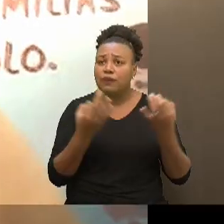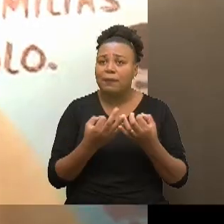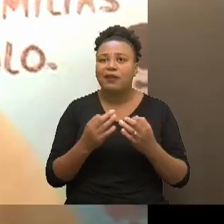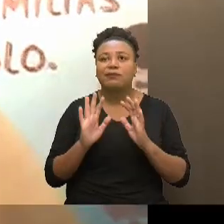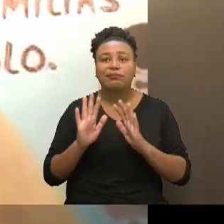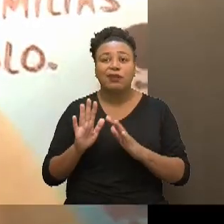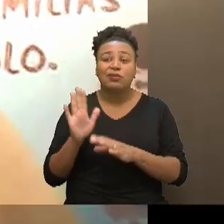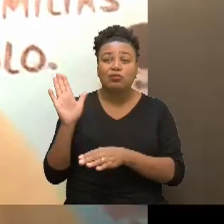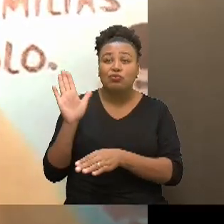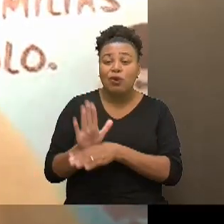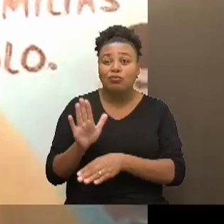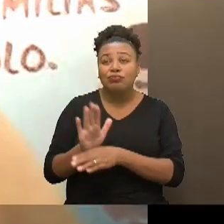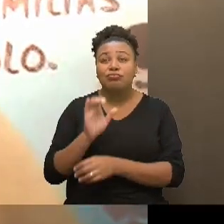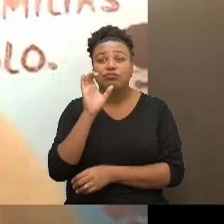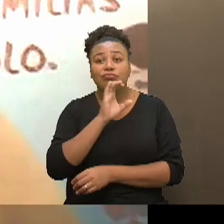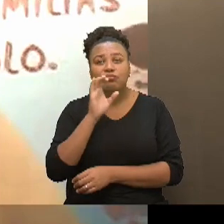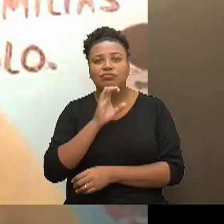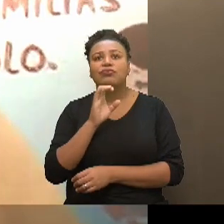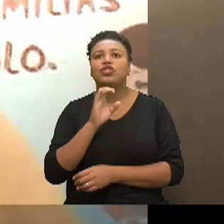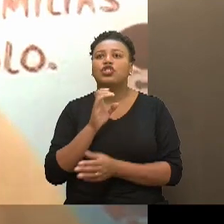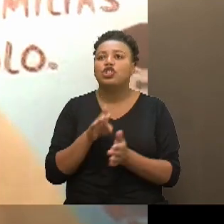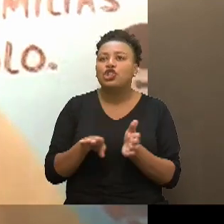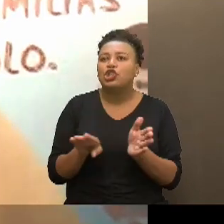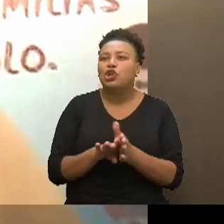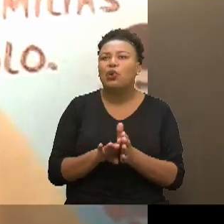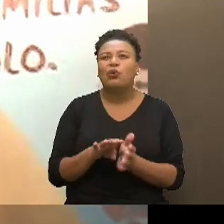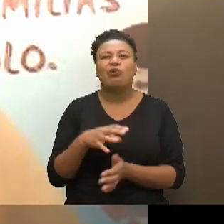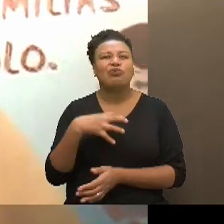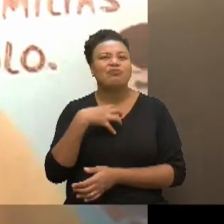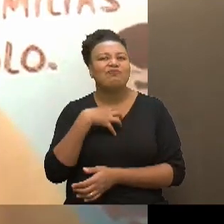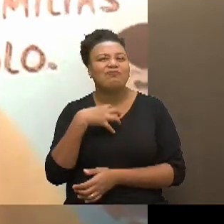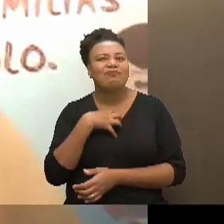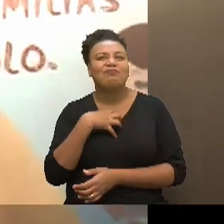mas o auxílio emergencial, ele chegou também de uma forma